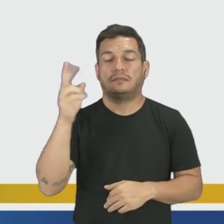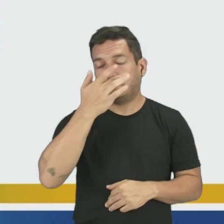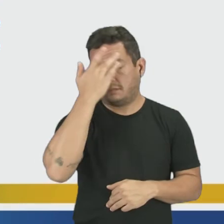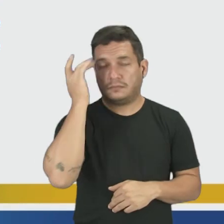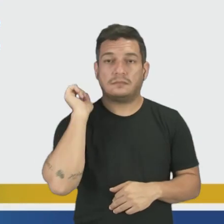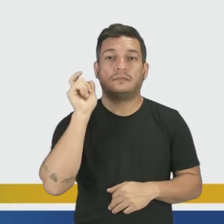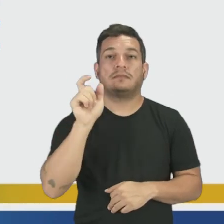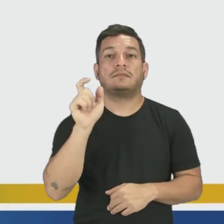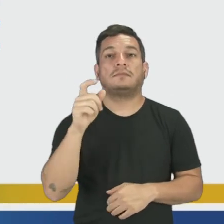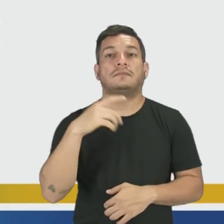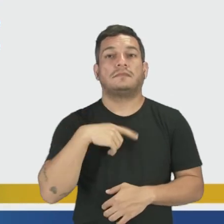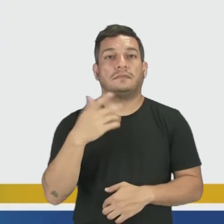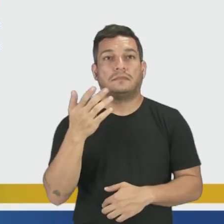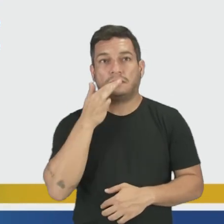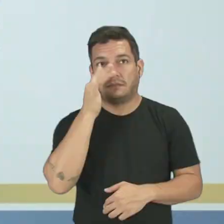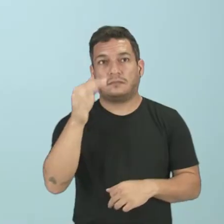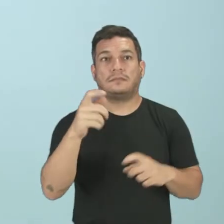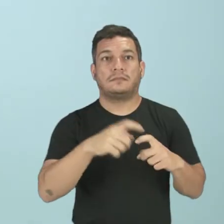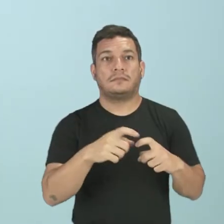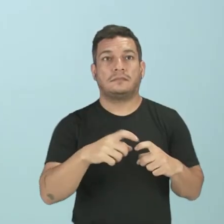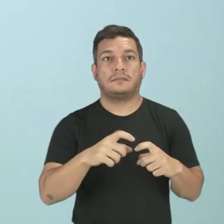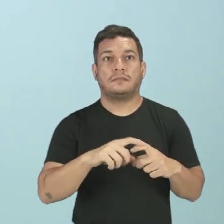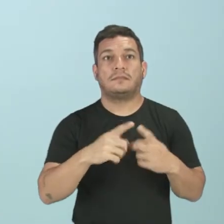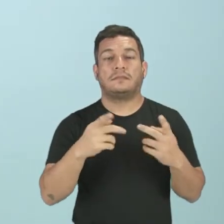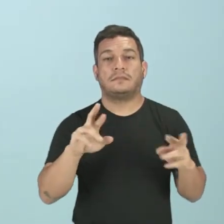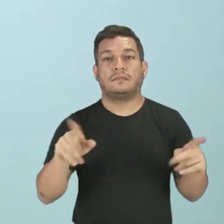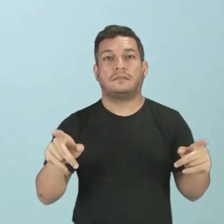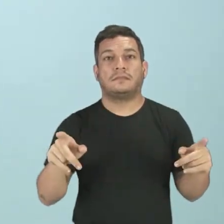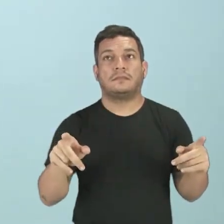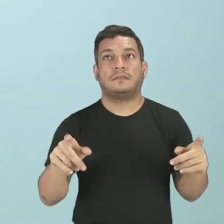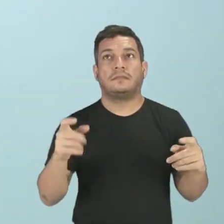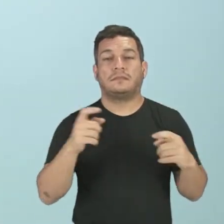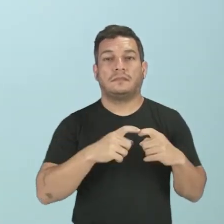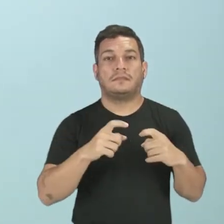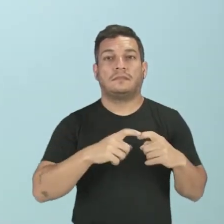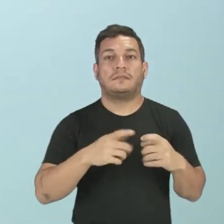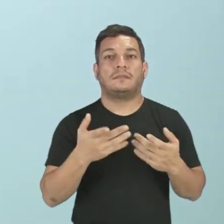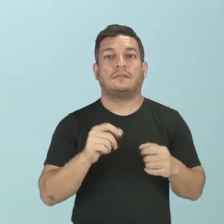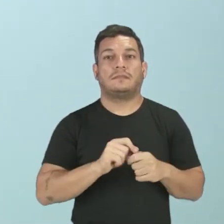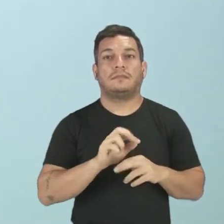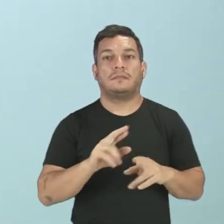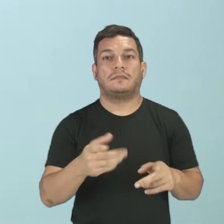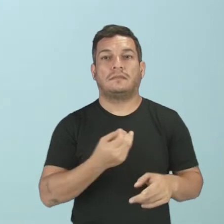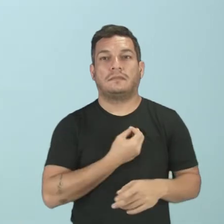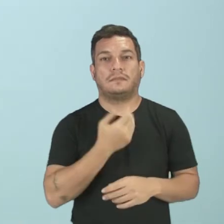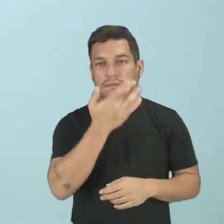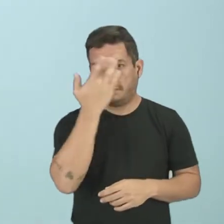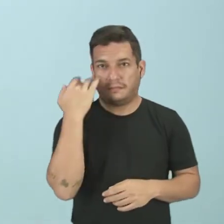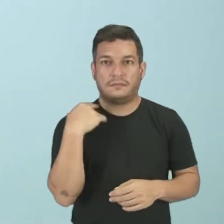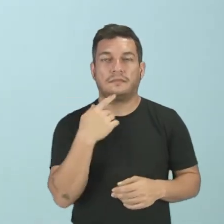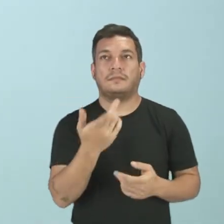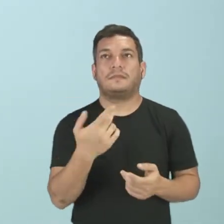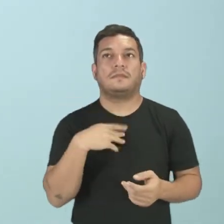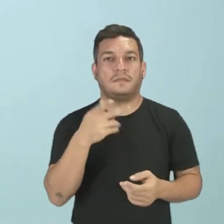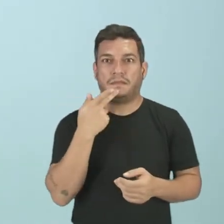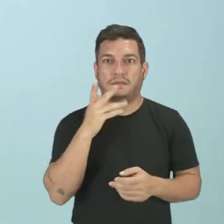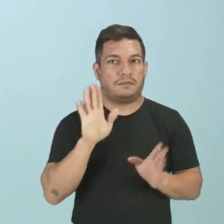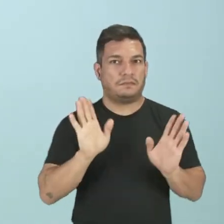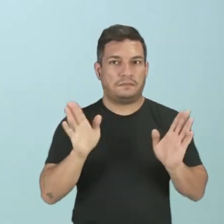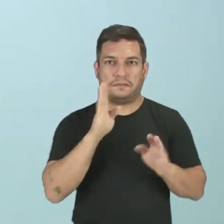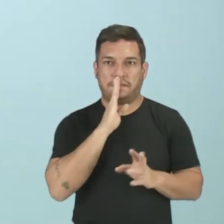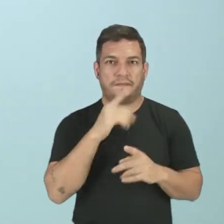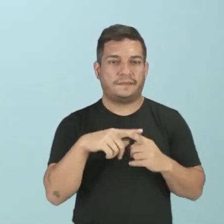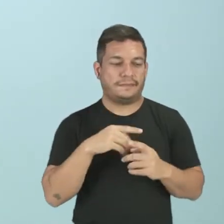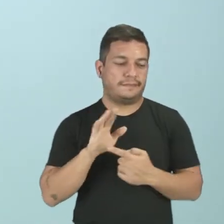alguém que quer ser médico, mas um médico diferente. Um médico que quer fazer a diferença na vida das pessoas. Eu não vou falar mais, porque